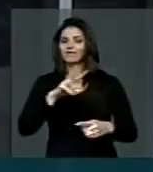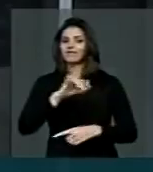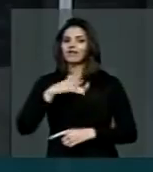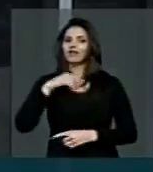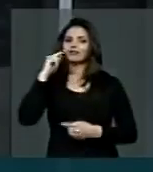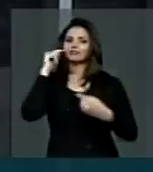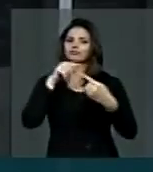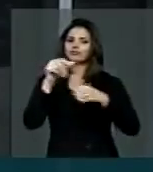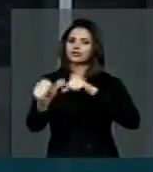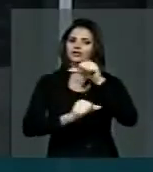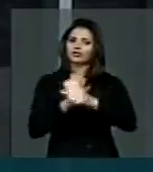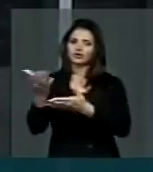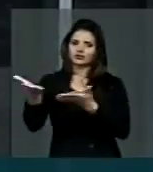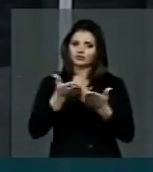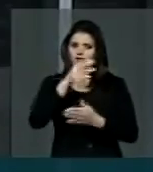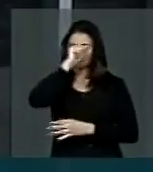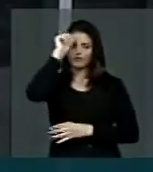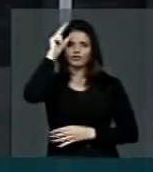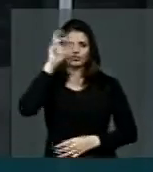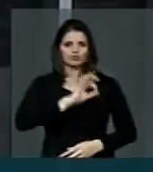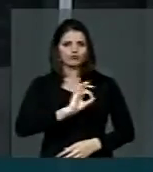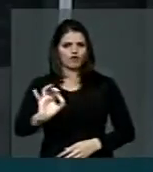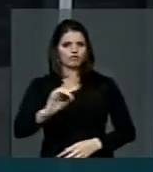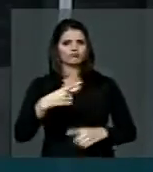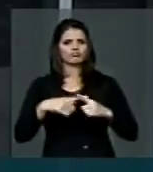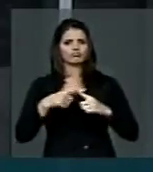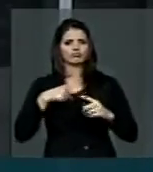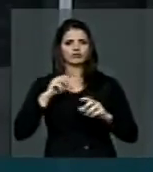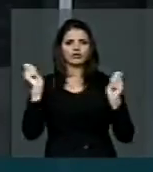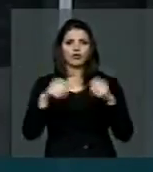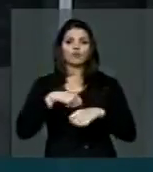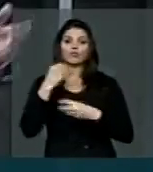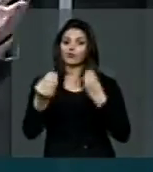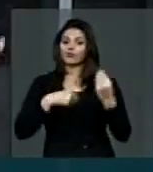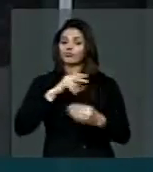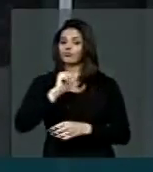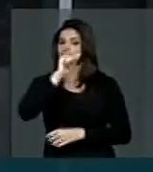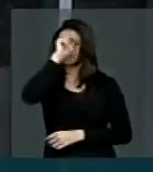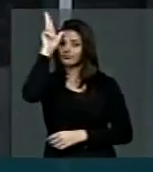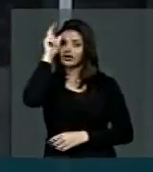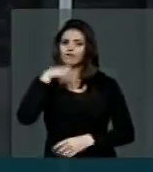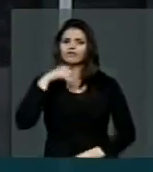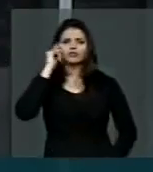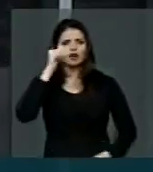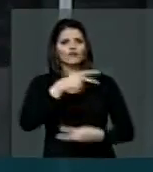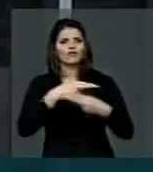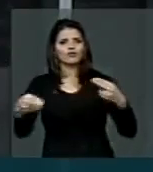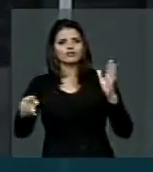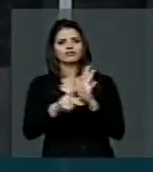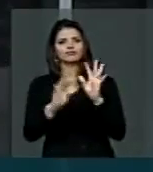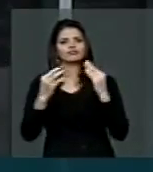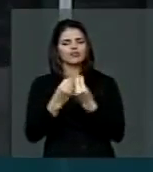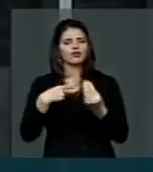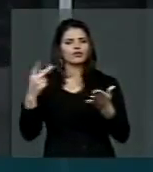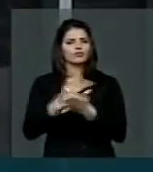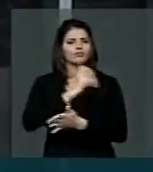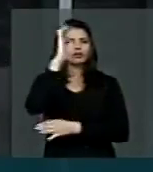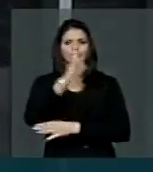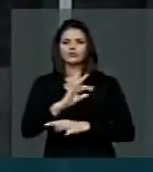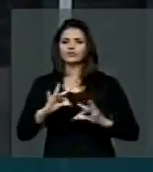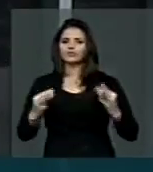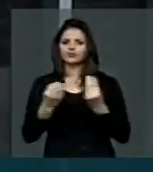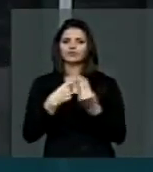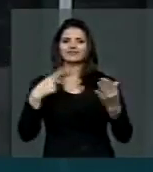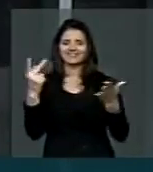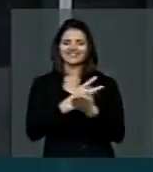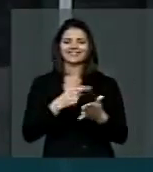receber a prefeitura ver a situação da prefeitura para evitar esse estado de coisa que tenha acontecido pelo Brasil lá fora não é